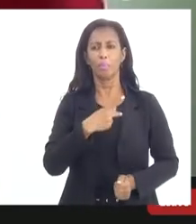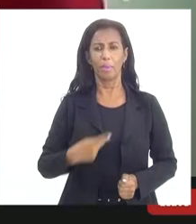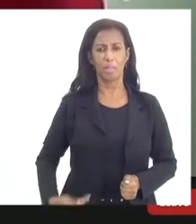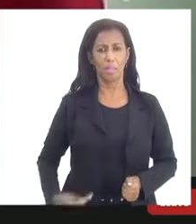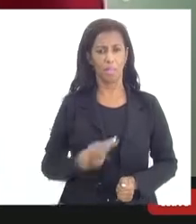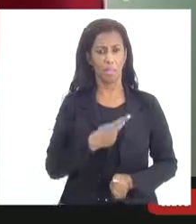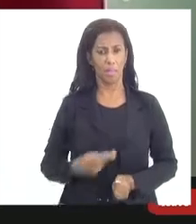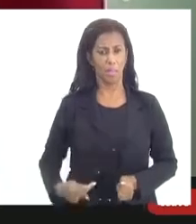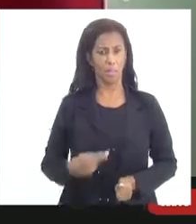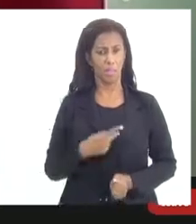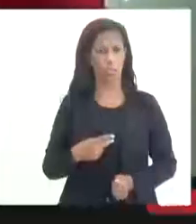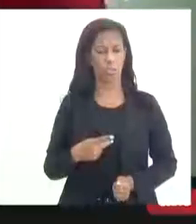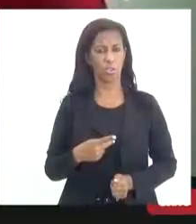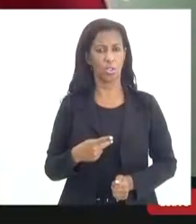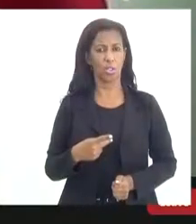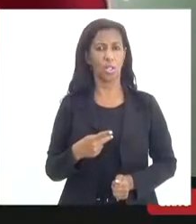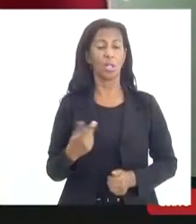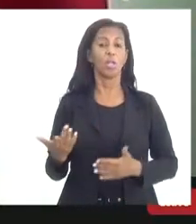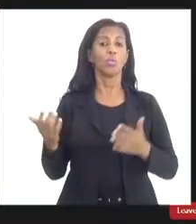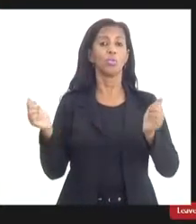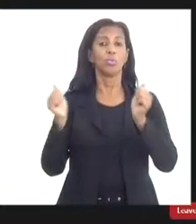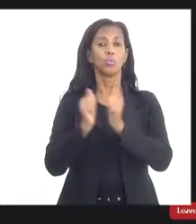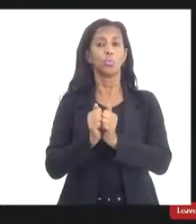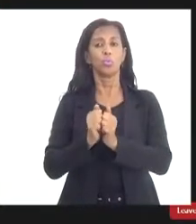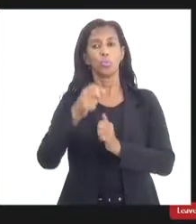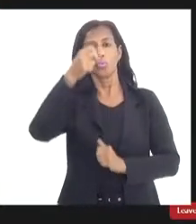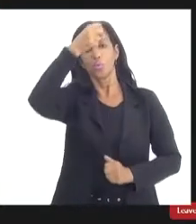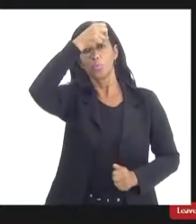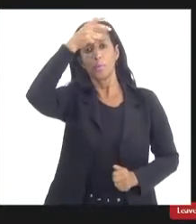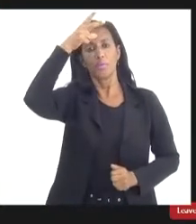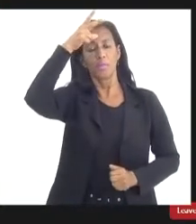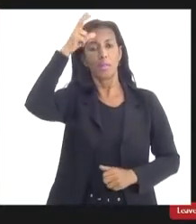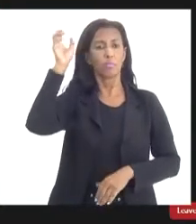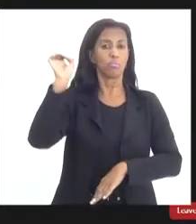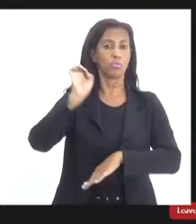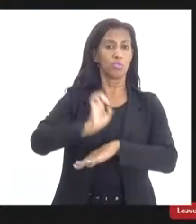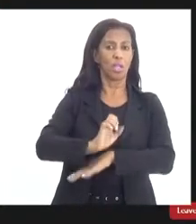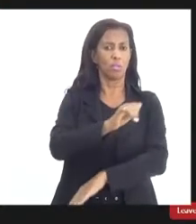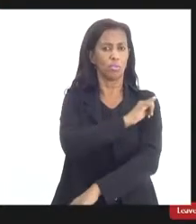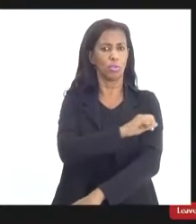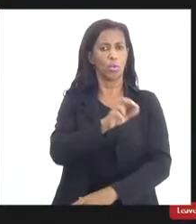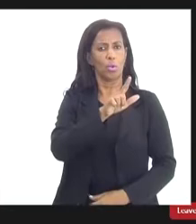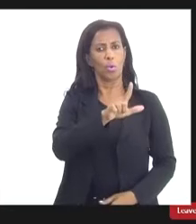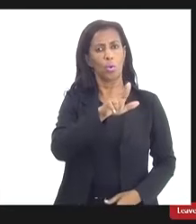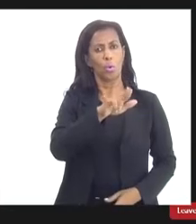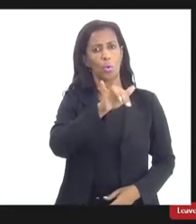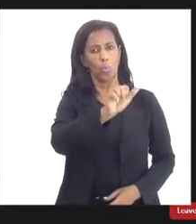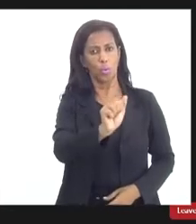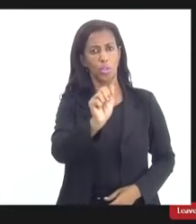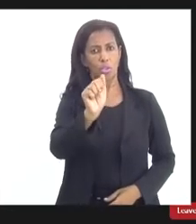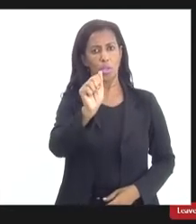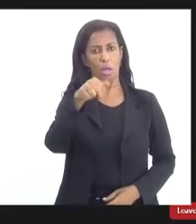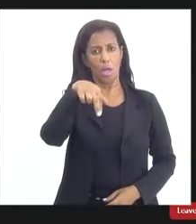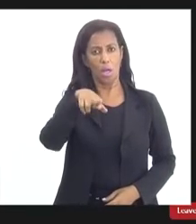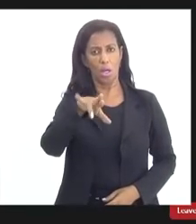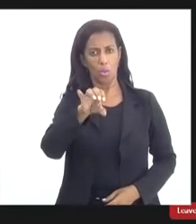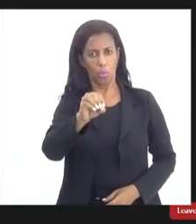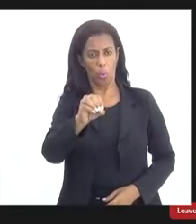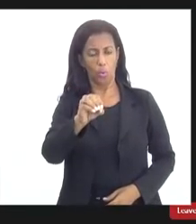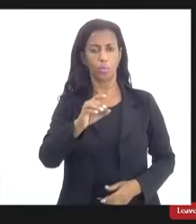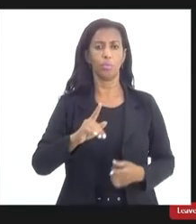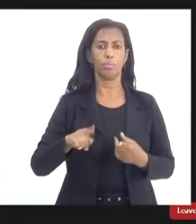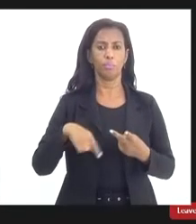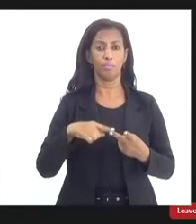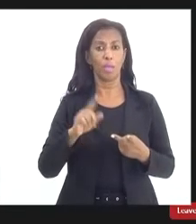dos prefeitos do estado do Rio de Janeiro doutor Luiz Antônio que é o presidente da frente